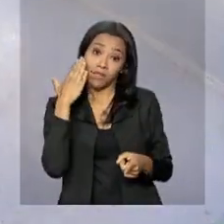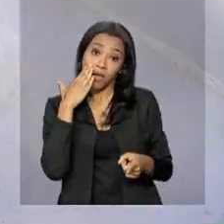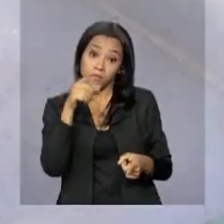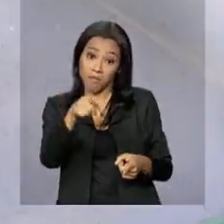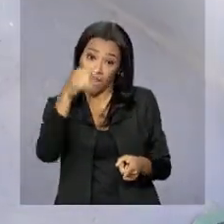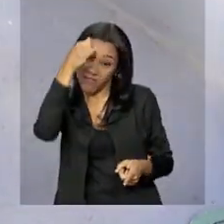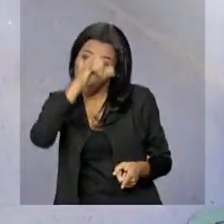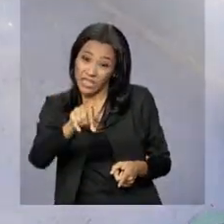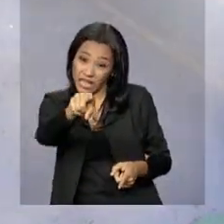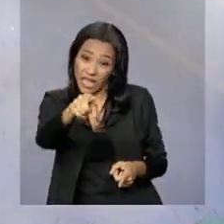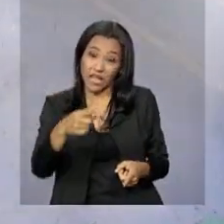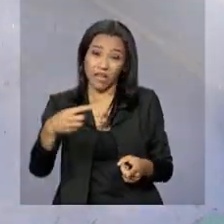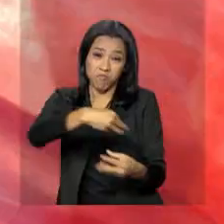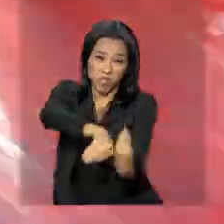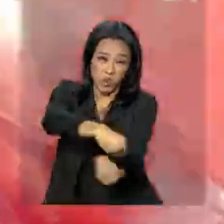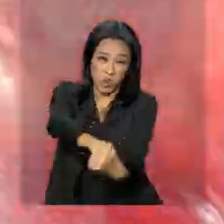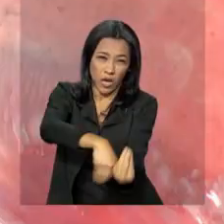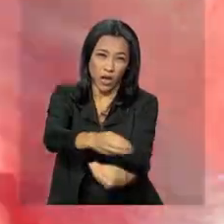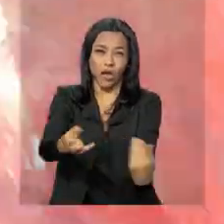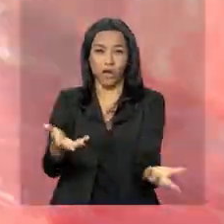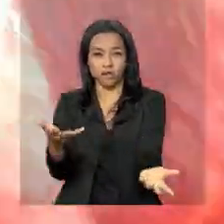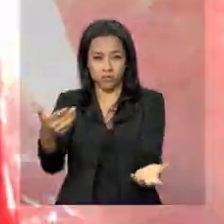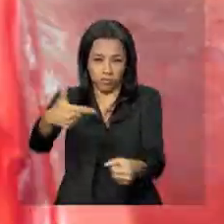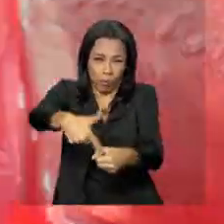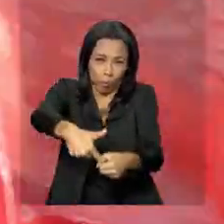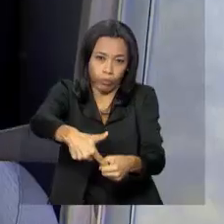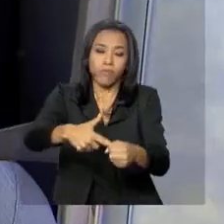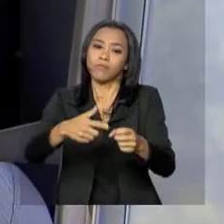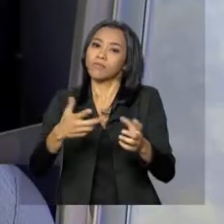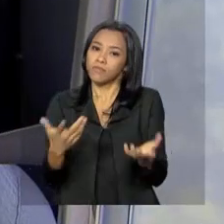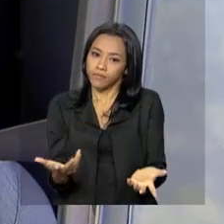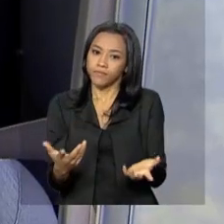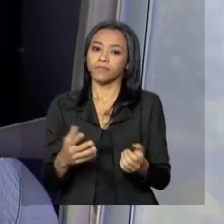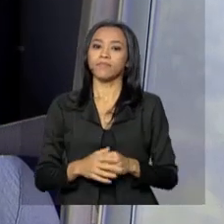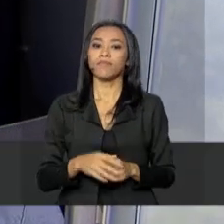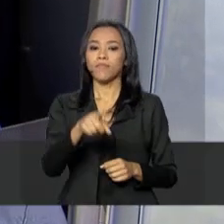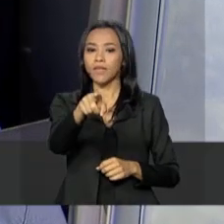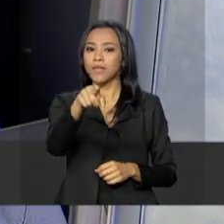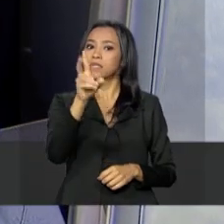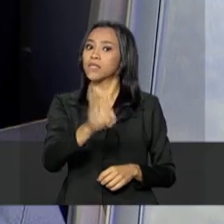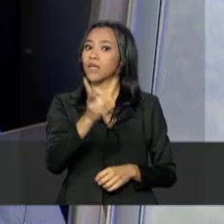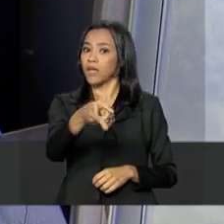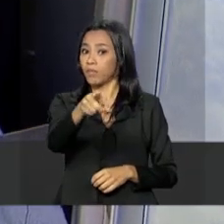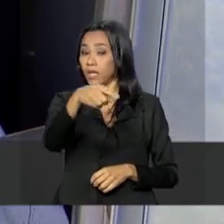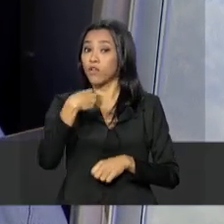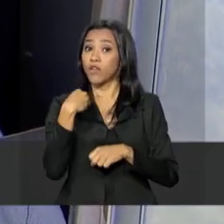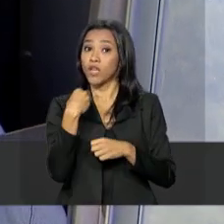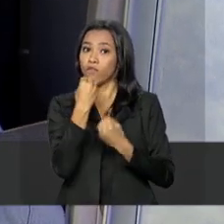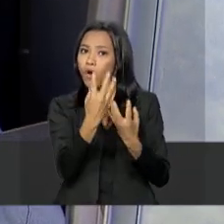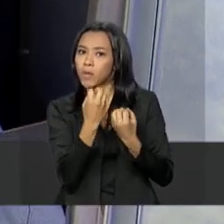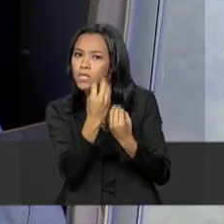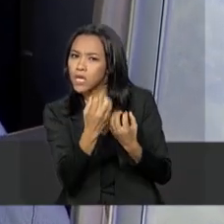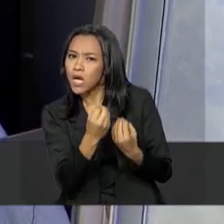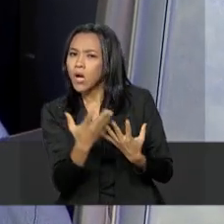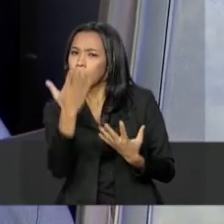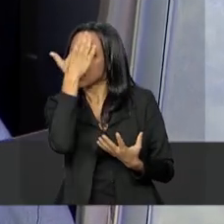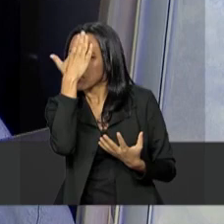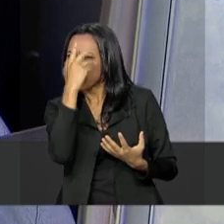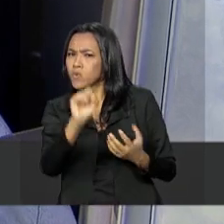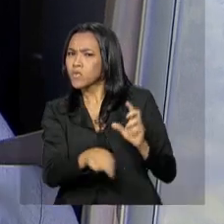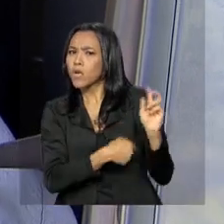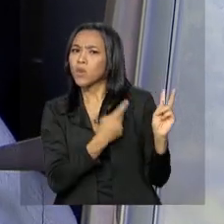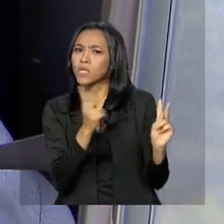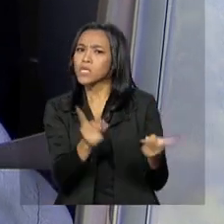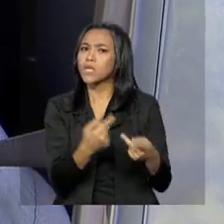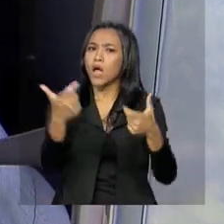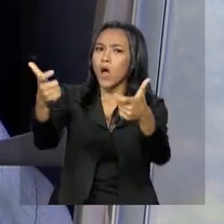adulterados ou contaminados também pode ser uma opção. Procuro me manter informado, né? Assim, quando eu vejo algum comentário sobre algum local